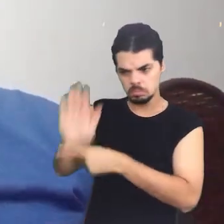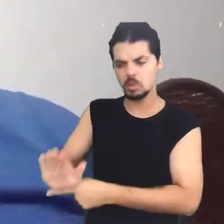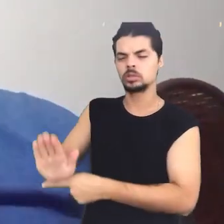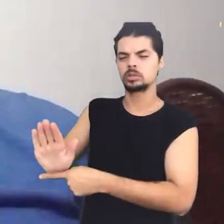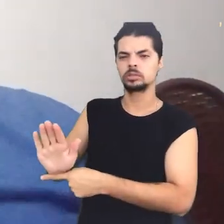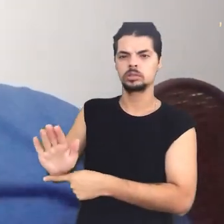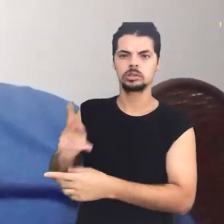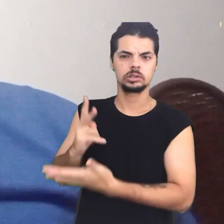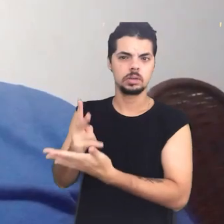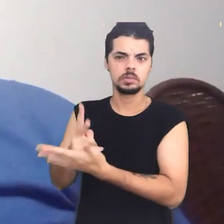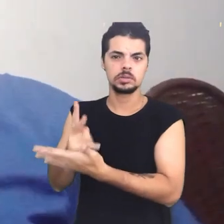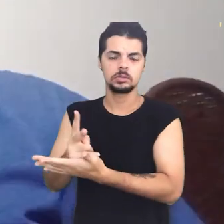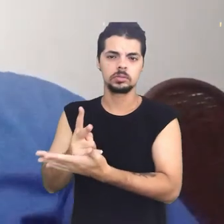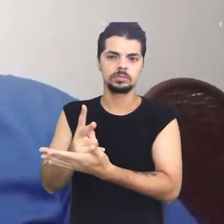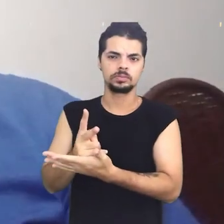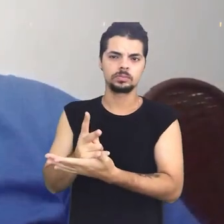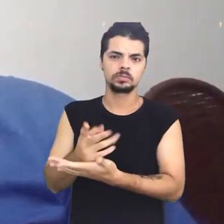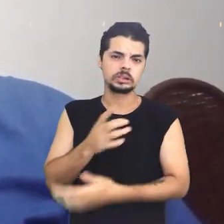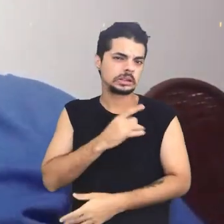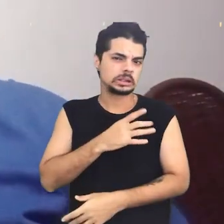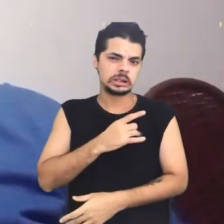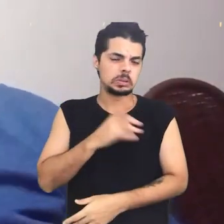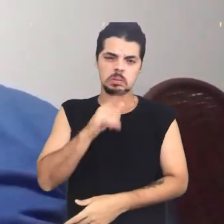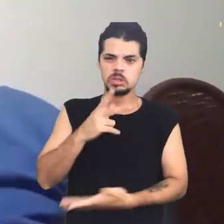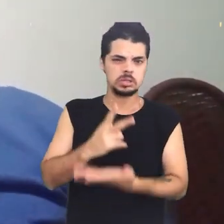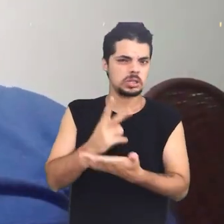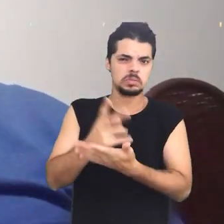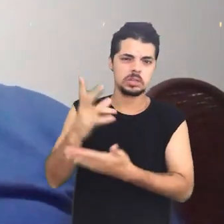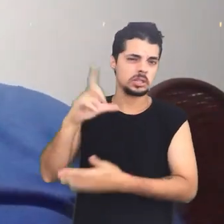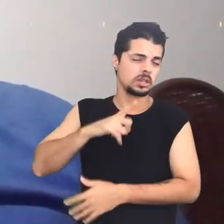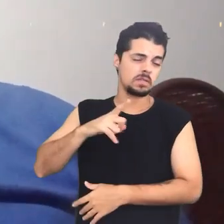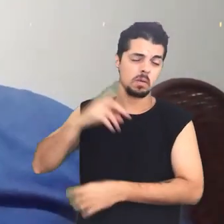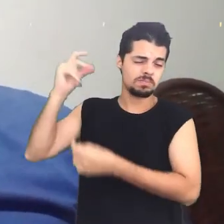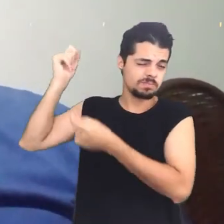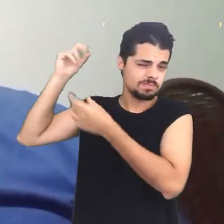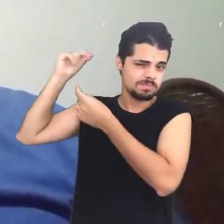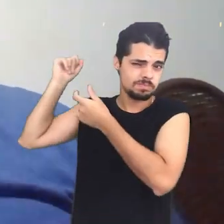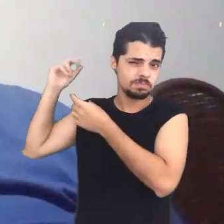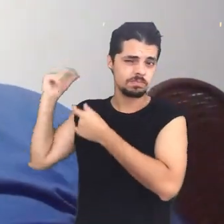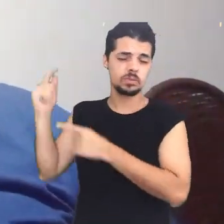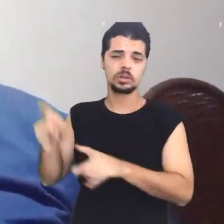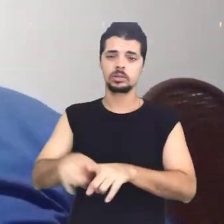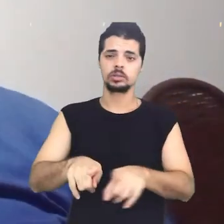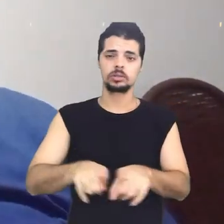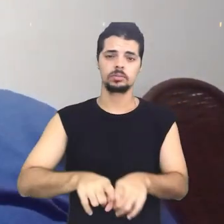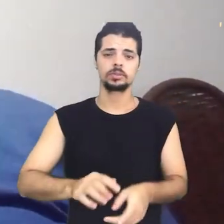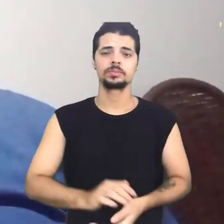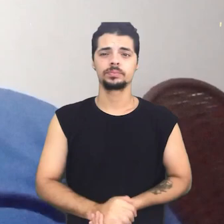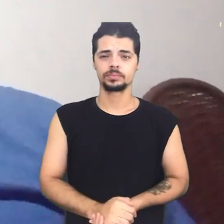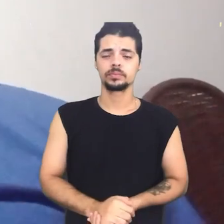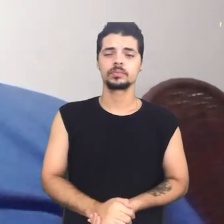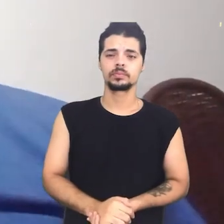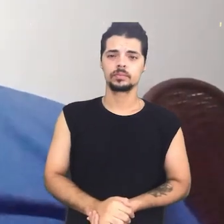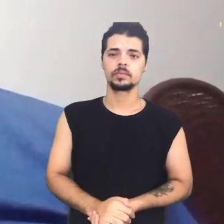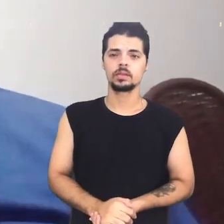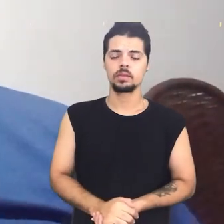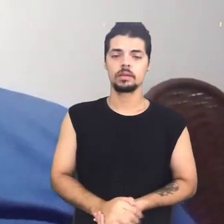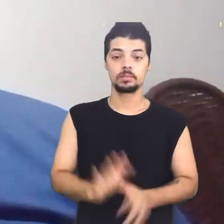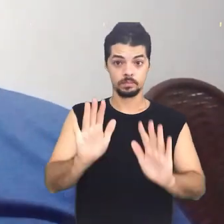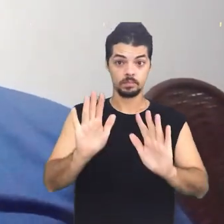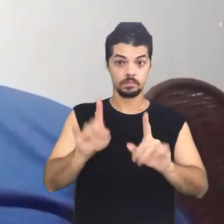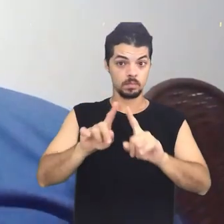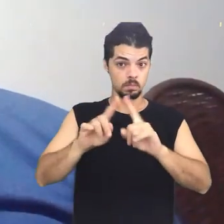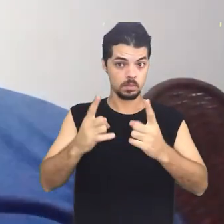sua concepção, o braço do Estado, agora dominado pelas elites da época, iria alcançá-los e iria